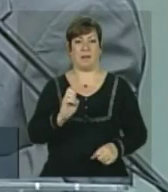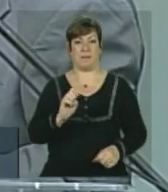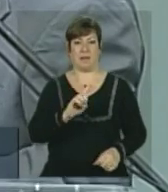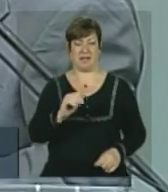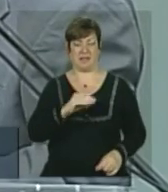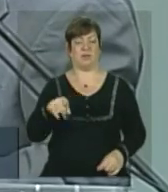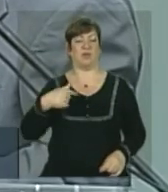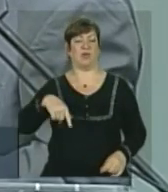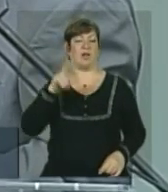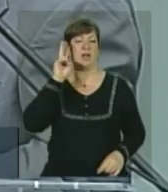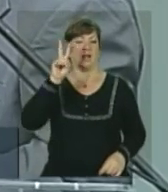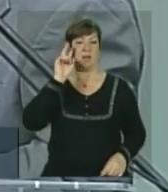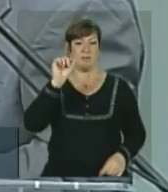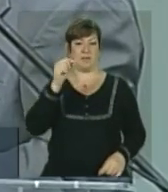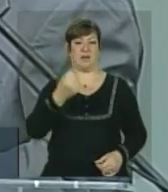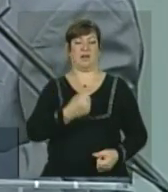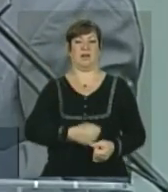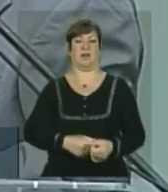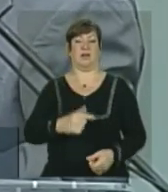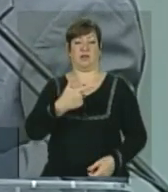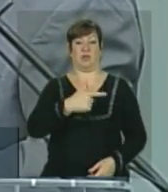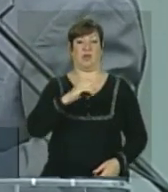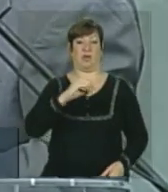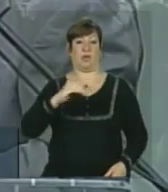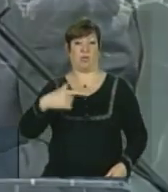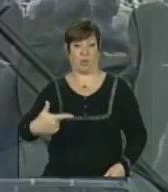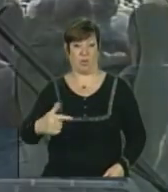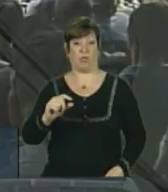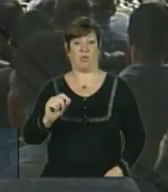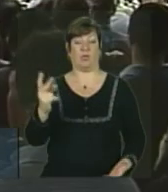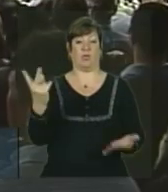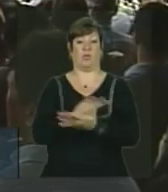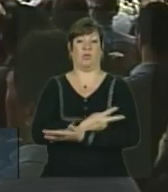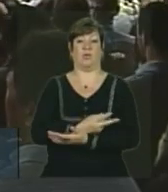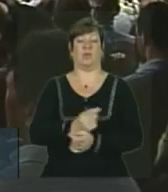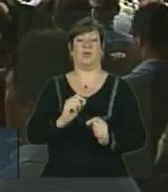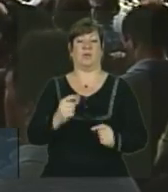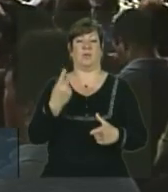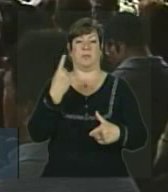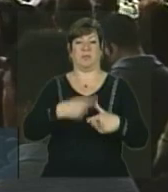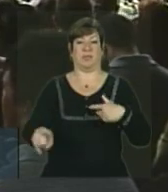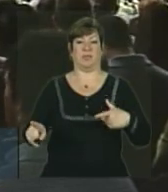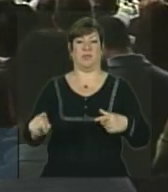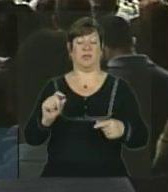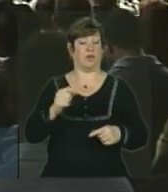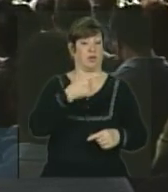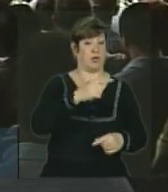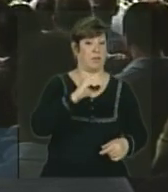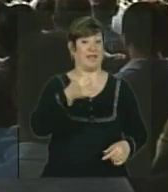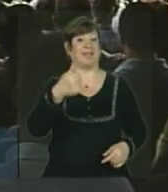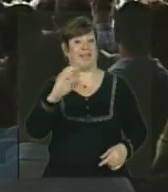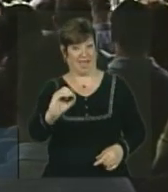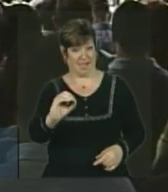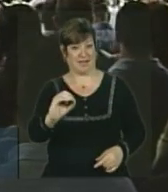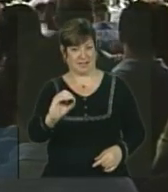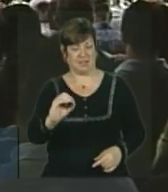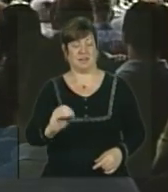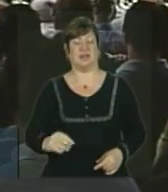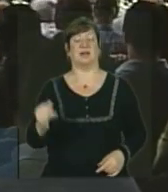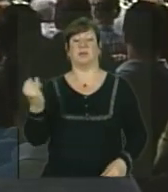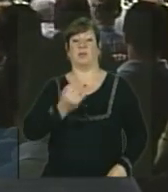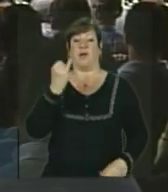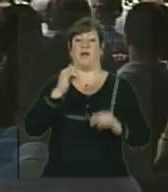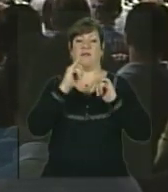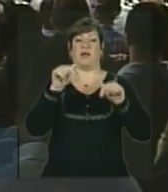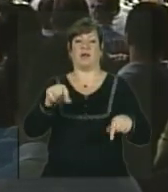tragédia que nós tivemos aqui em 2002, é importante a gente falar isso aqui, em 2010. É importante a gente falar isso